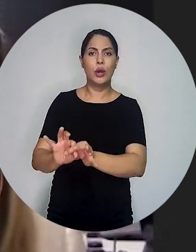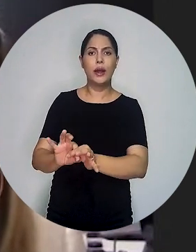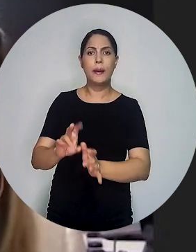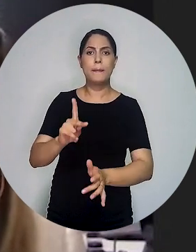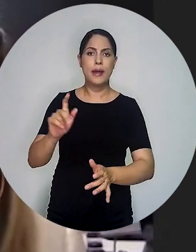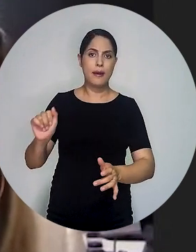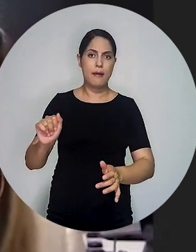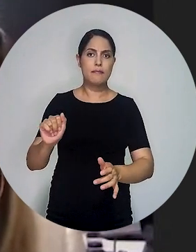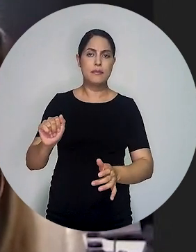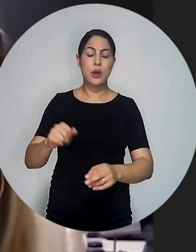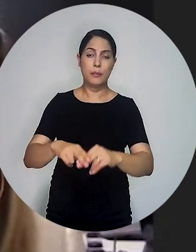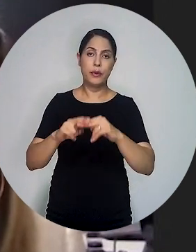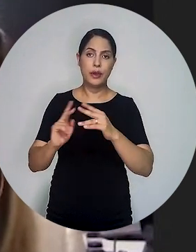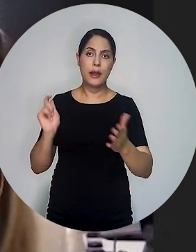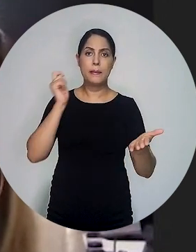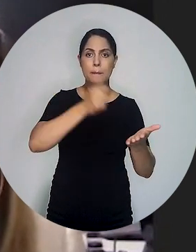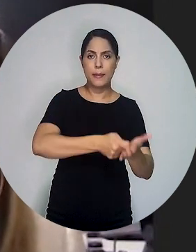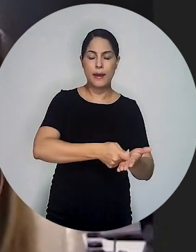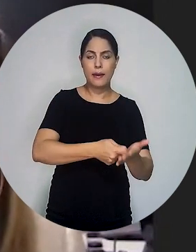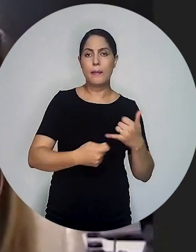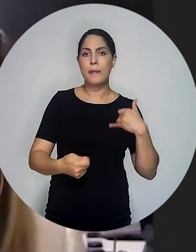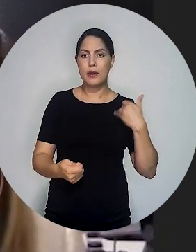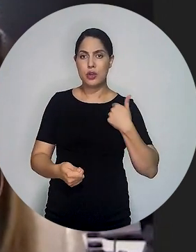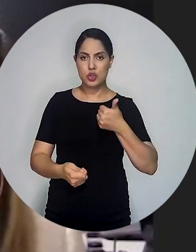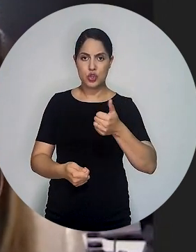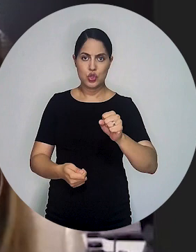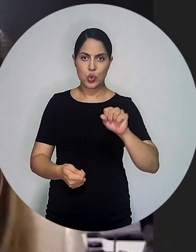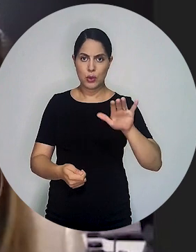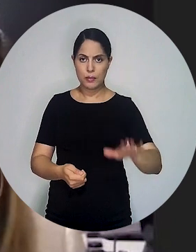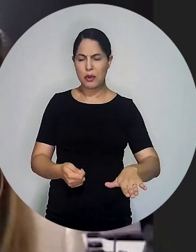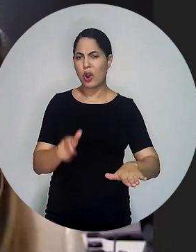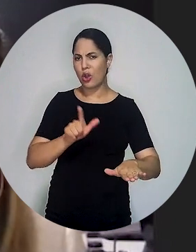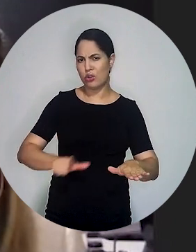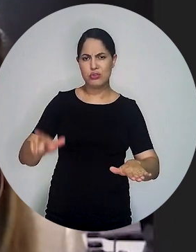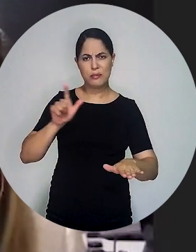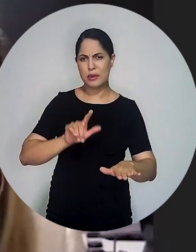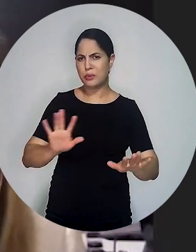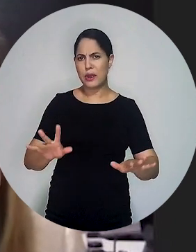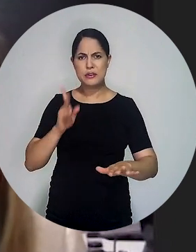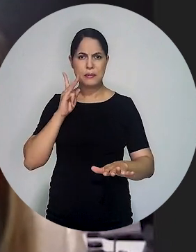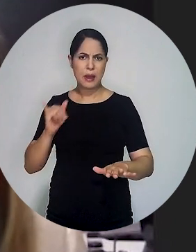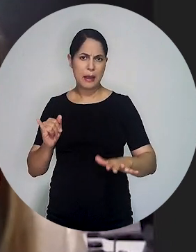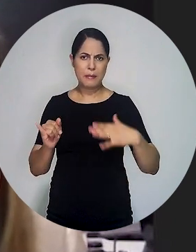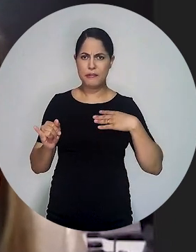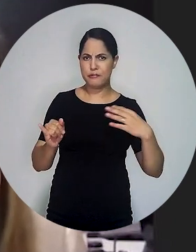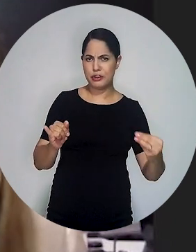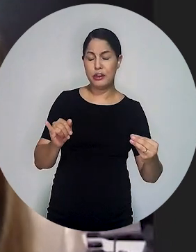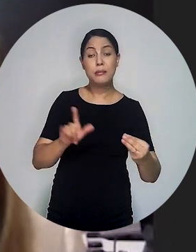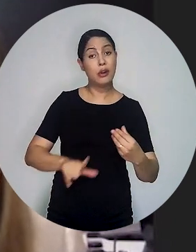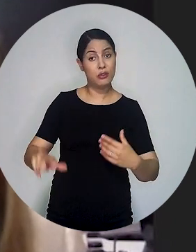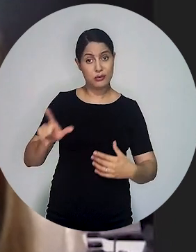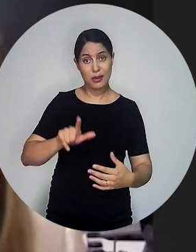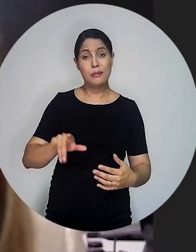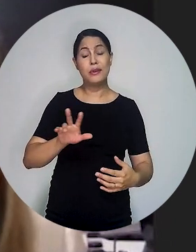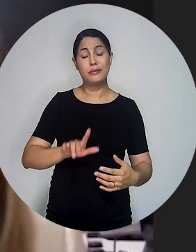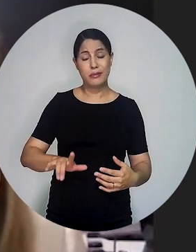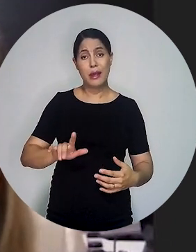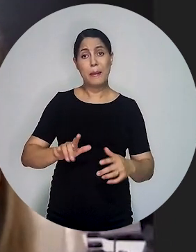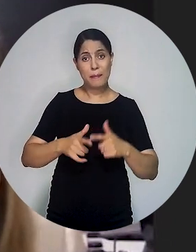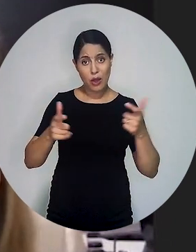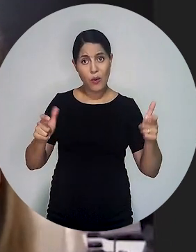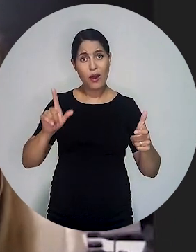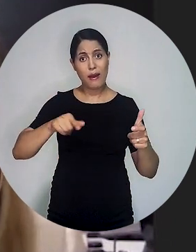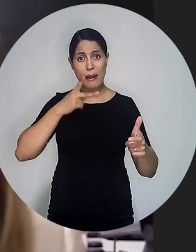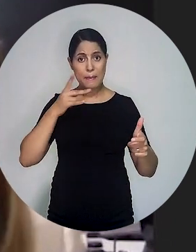completamente essa verba dessa pensão alimentícia que ele provê a esse filho menor, via de regra, a gente sabe que não tem que ser necessariamente pai para filho, mas